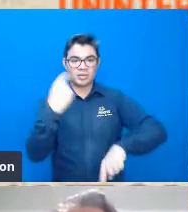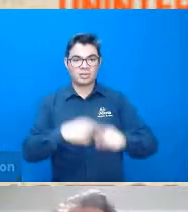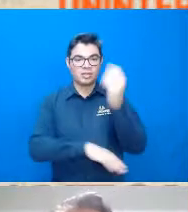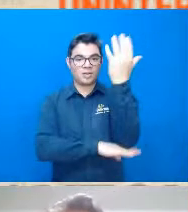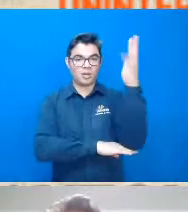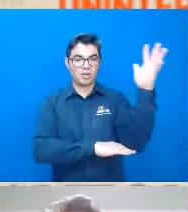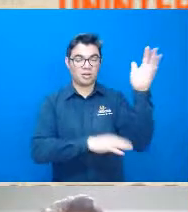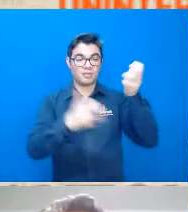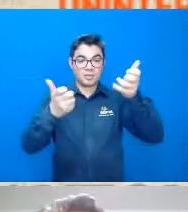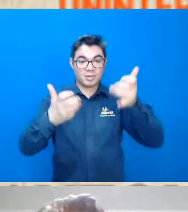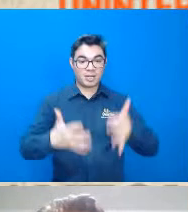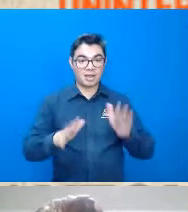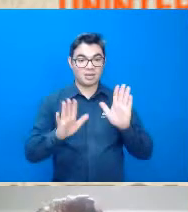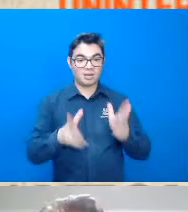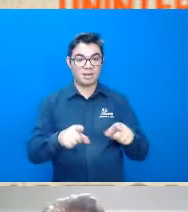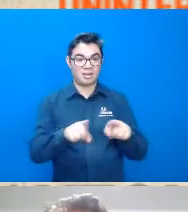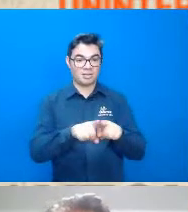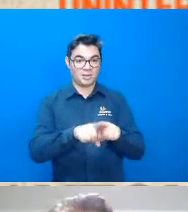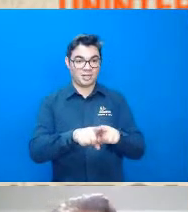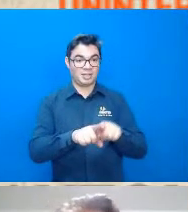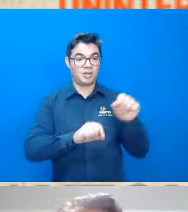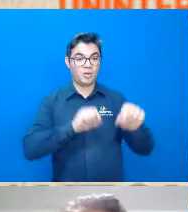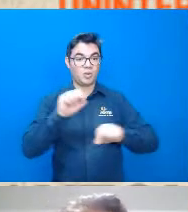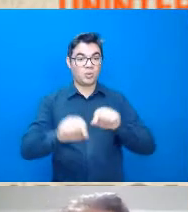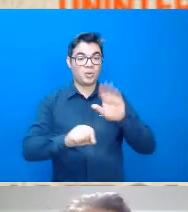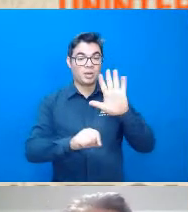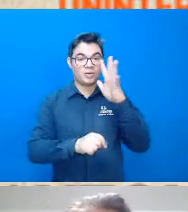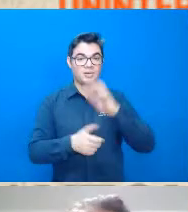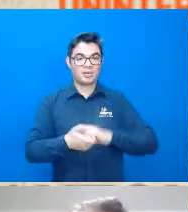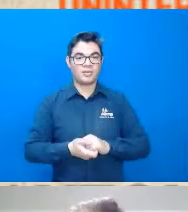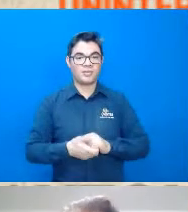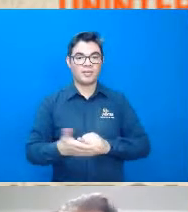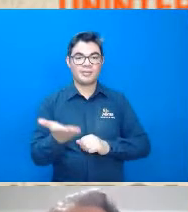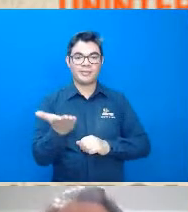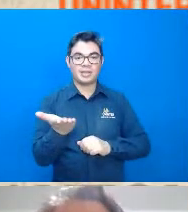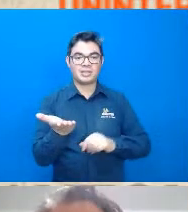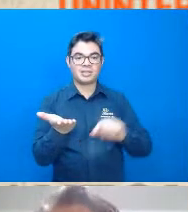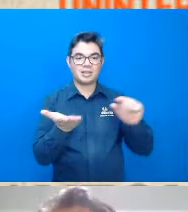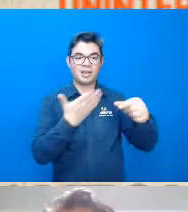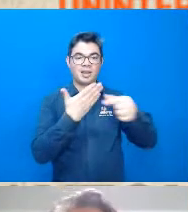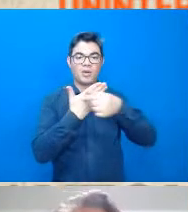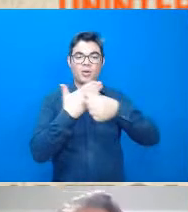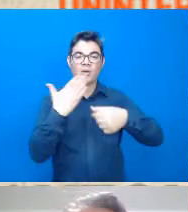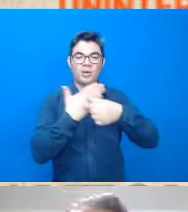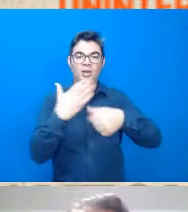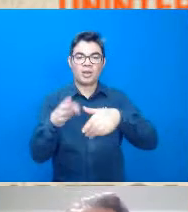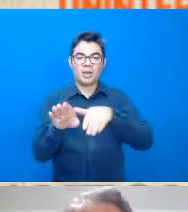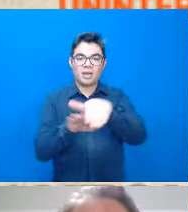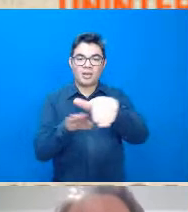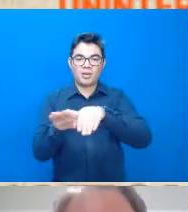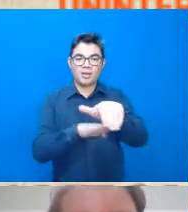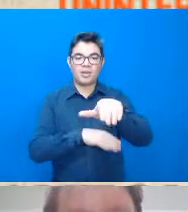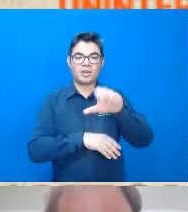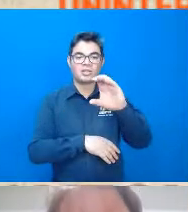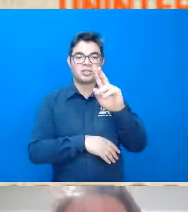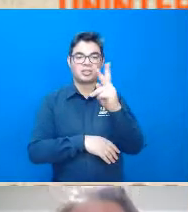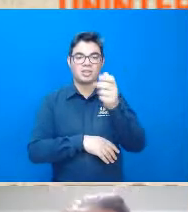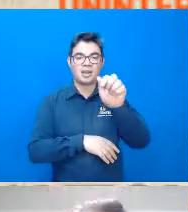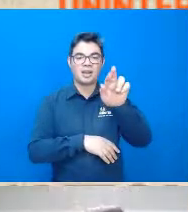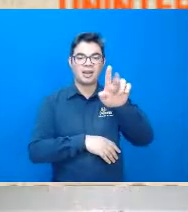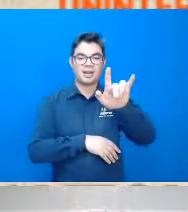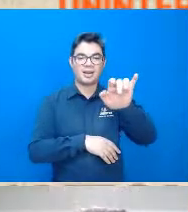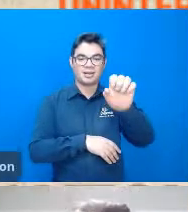E ele teve orientação de nada menos do que o Charles Kendig, ou Kendig, eu realmente não sei pronunciar o sobrenome dele,